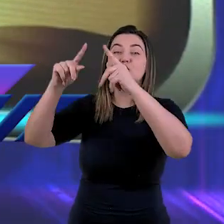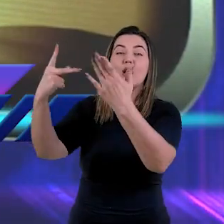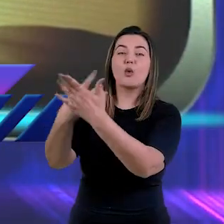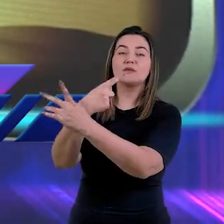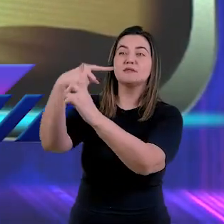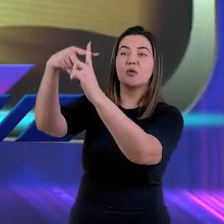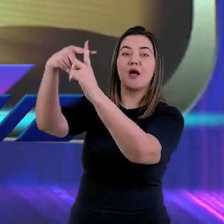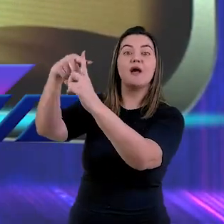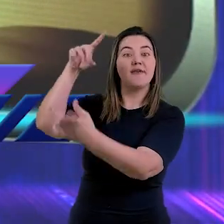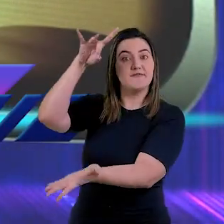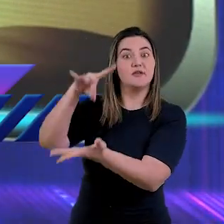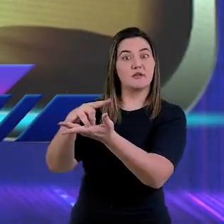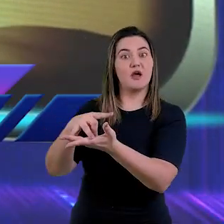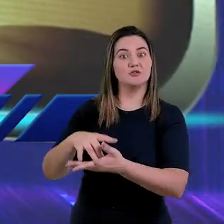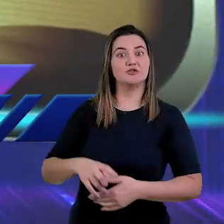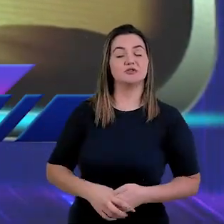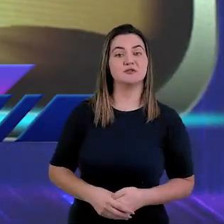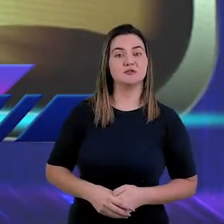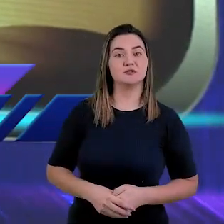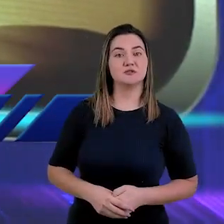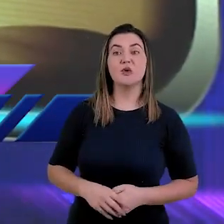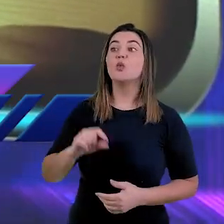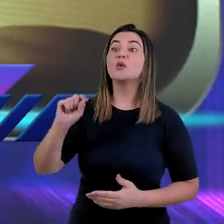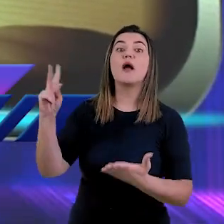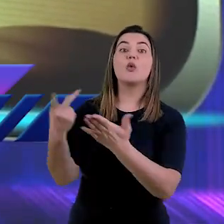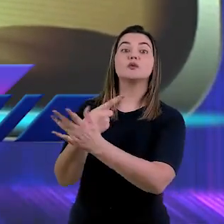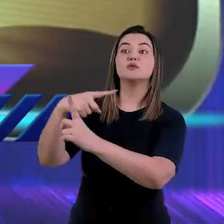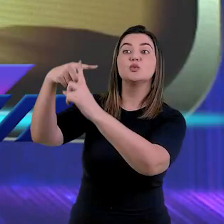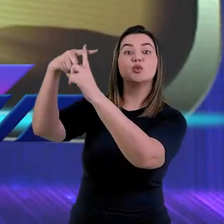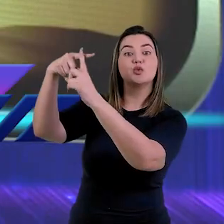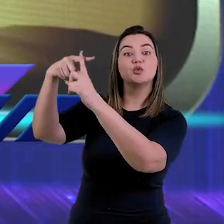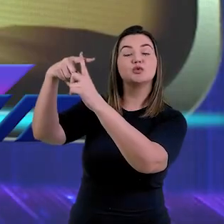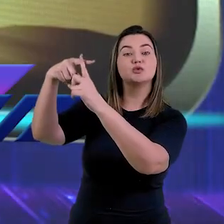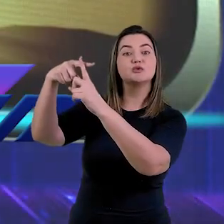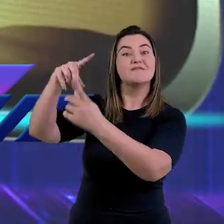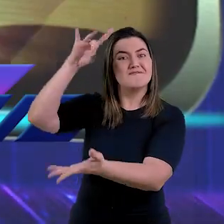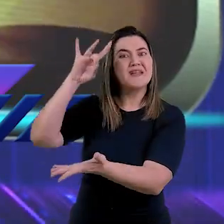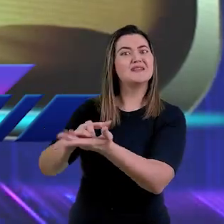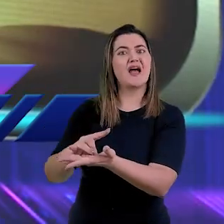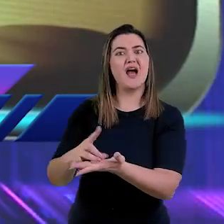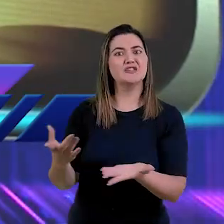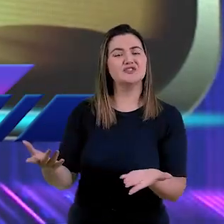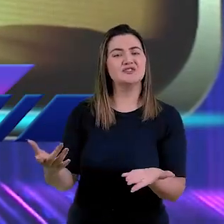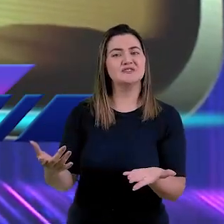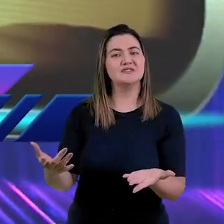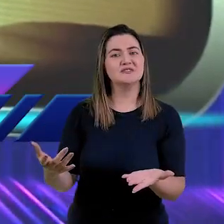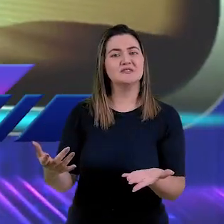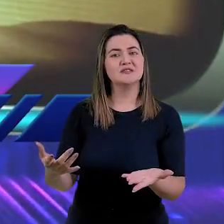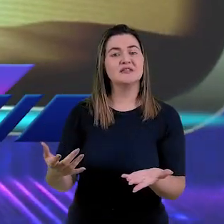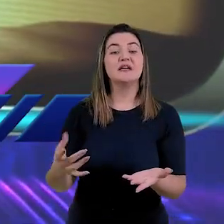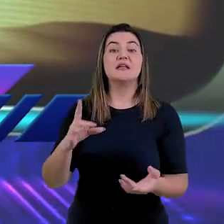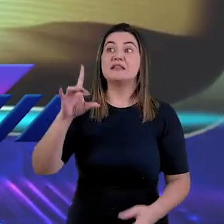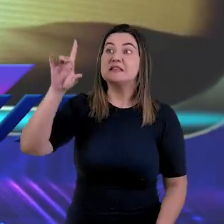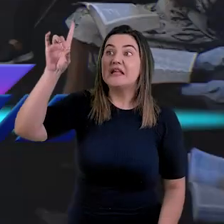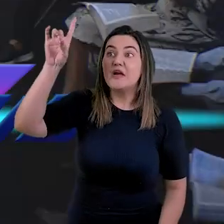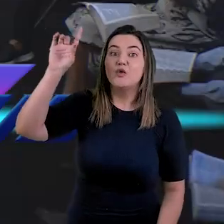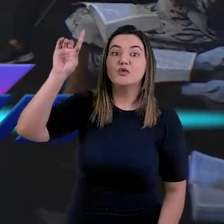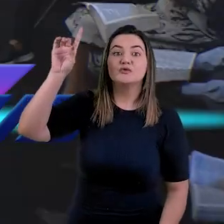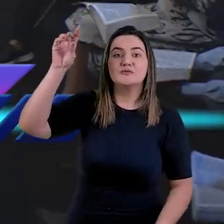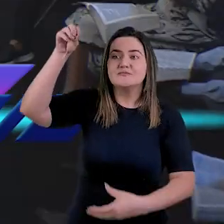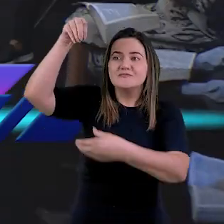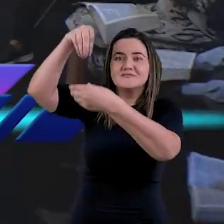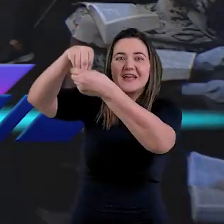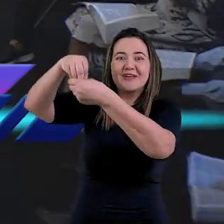aconteceu lá foi real. O que aconteceu na cruz foi genuíno e verdadeiro. Embora Deus